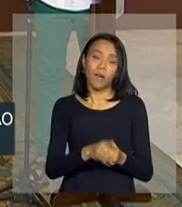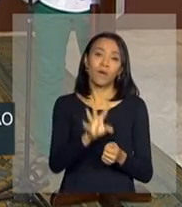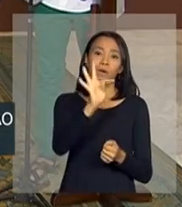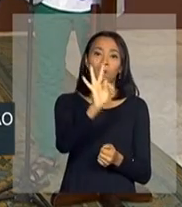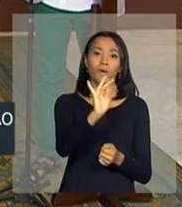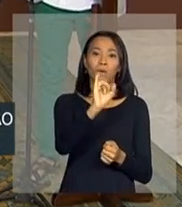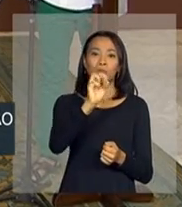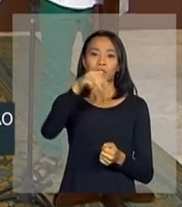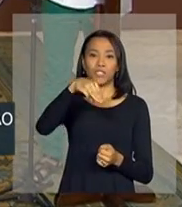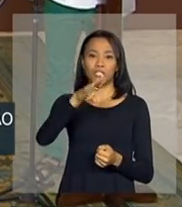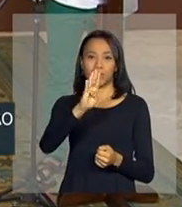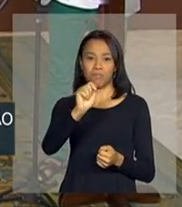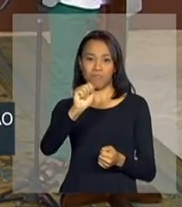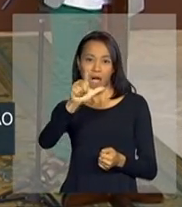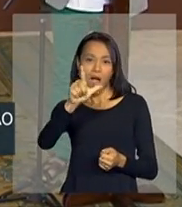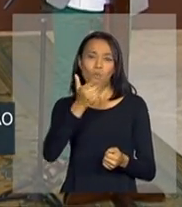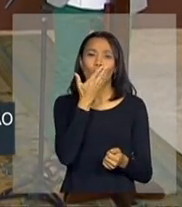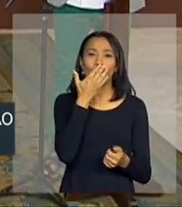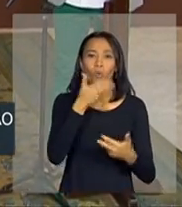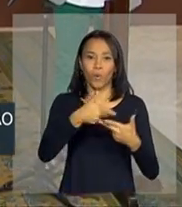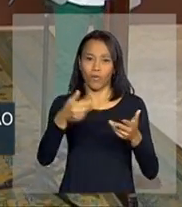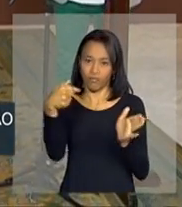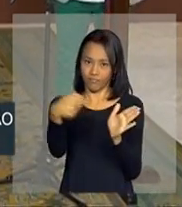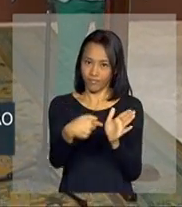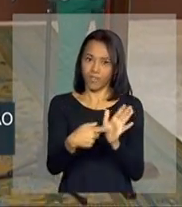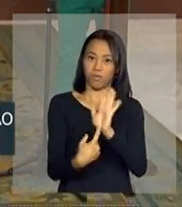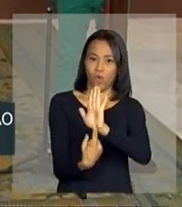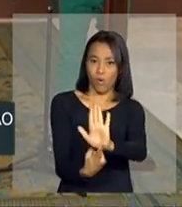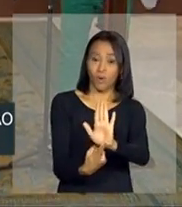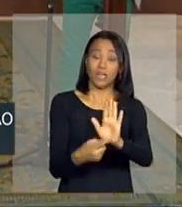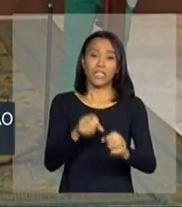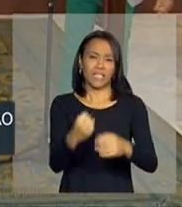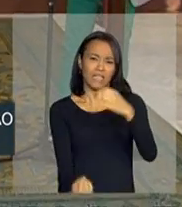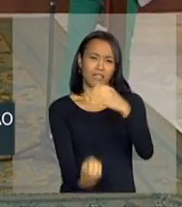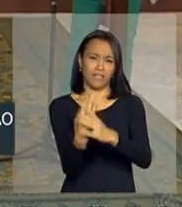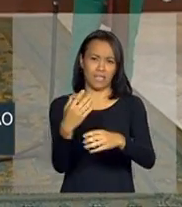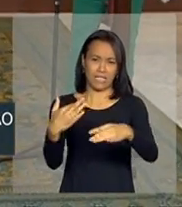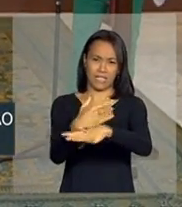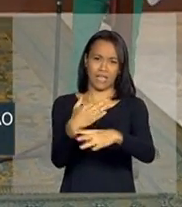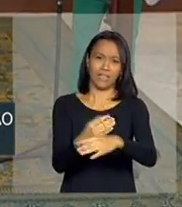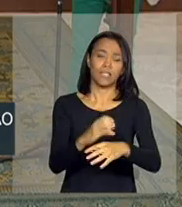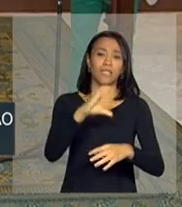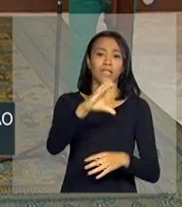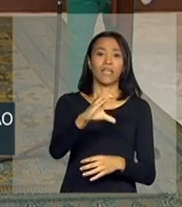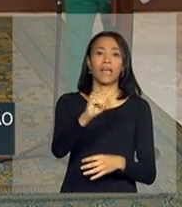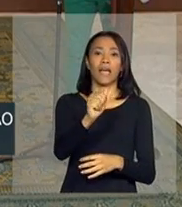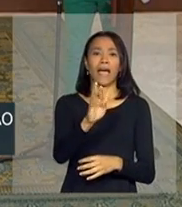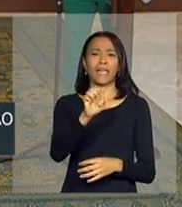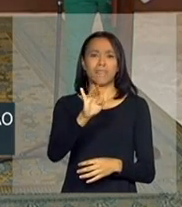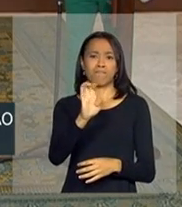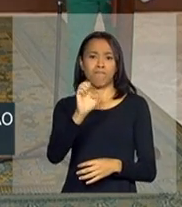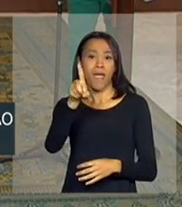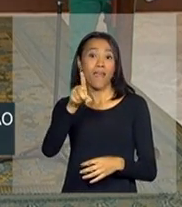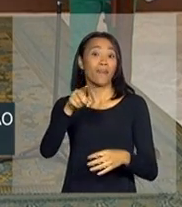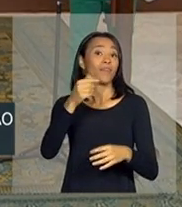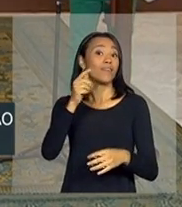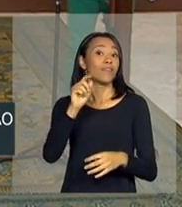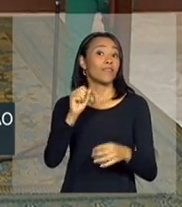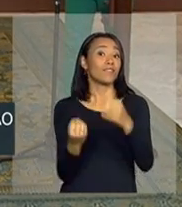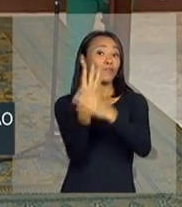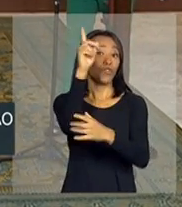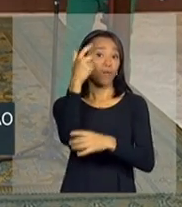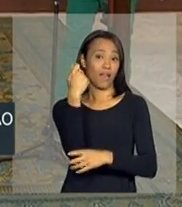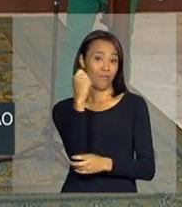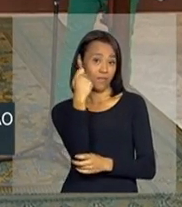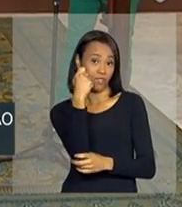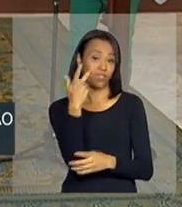agora com as pinturas na comunidade, onde nasceu o Caribe, por exemplo, o Caribe nasceu na Argentina, mas a gente considera que ele nasceu,